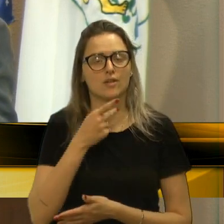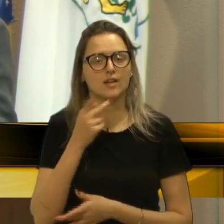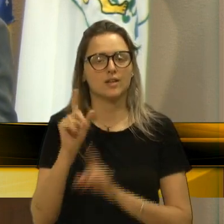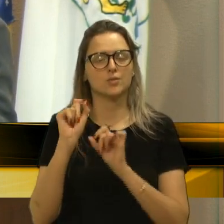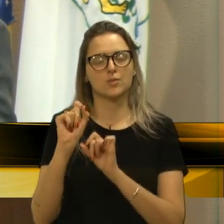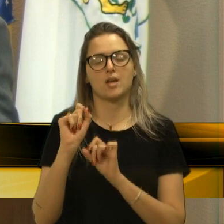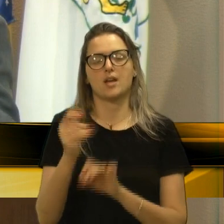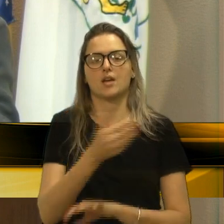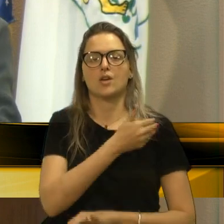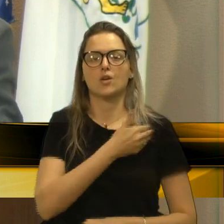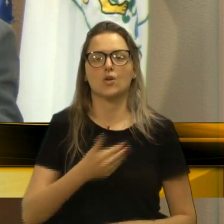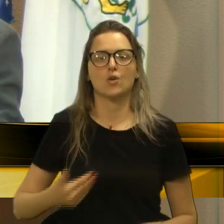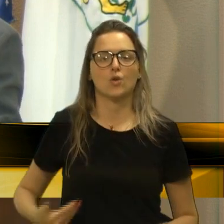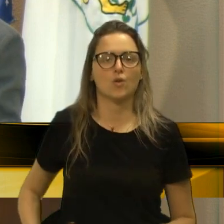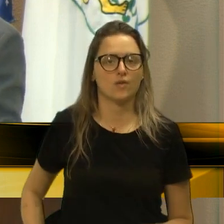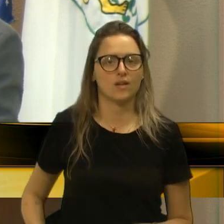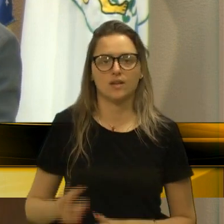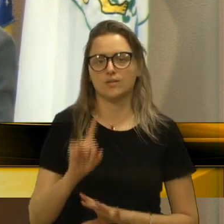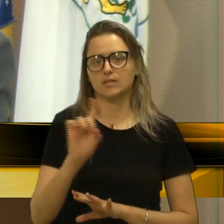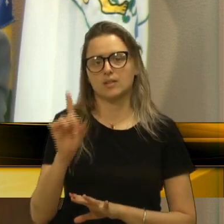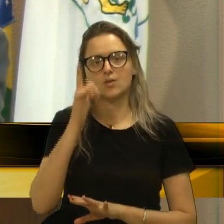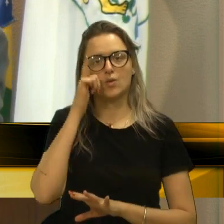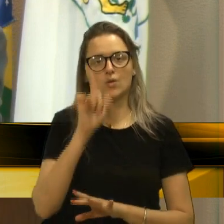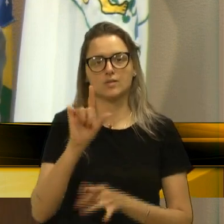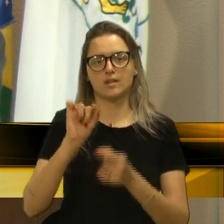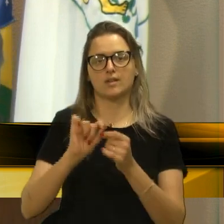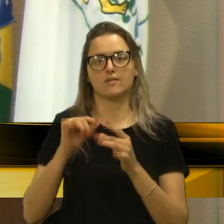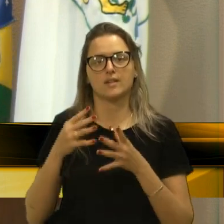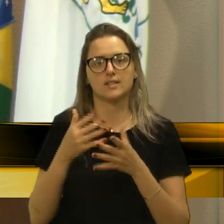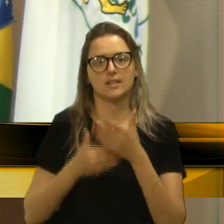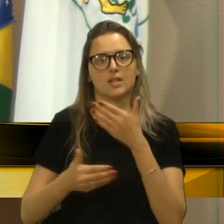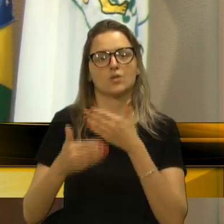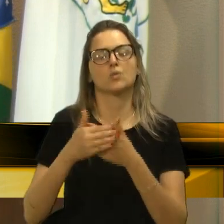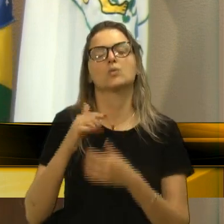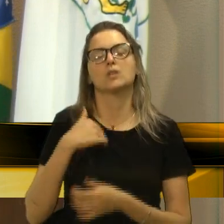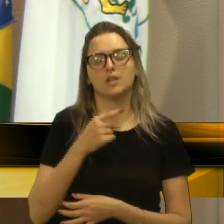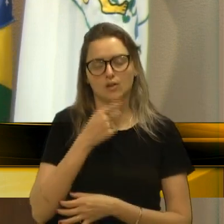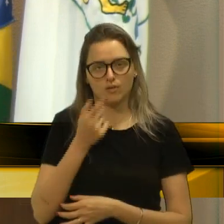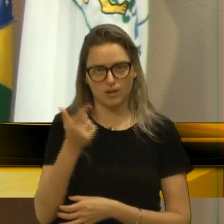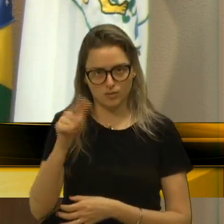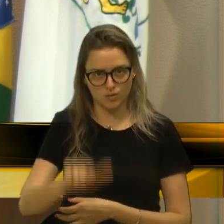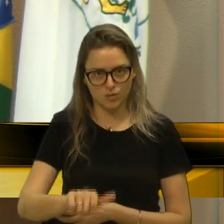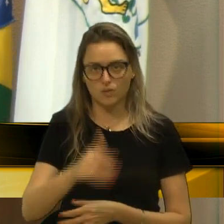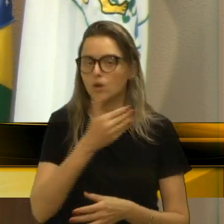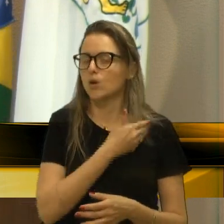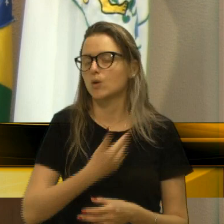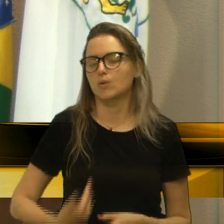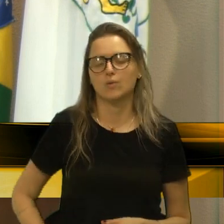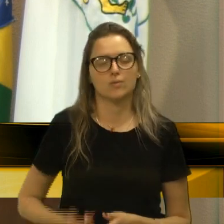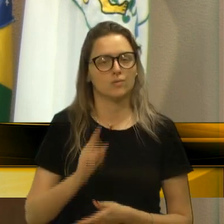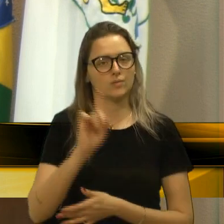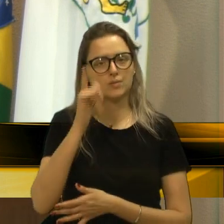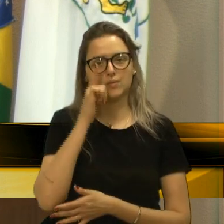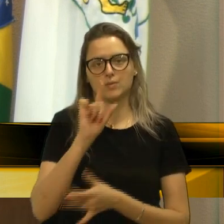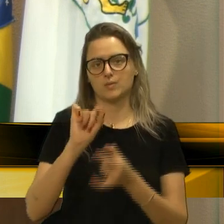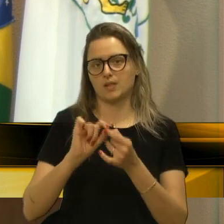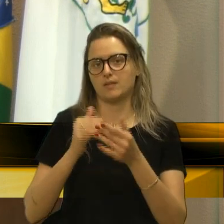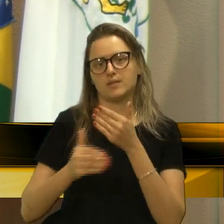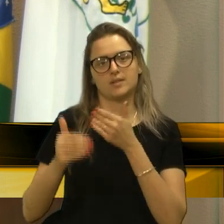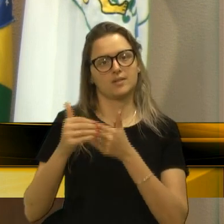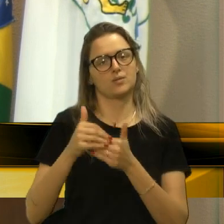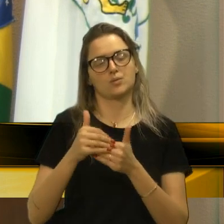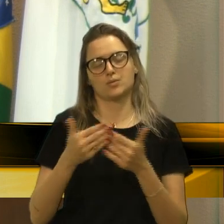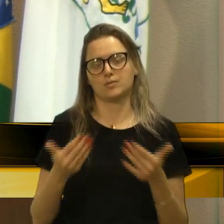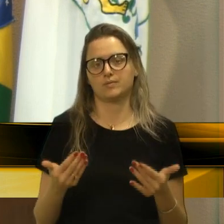o governo não vai conseguir fazer tudo. E eu repito, o governo não vai conseguir fazer tudo.